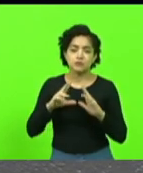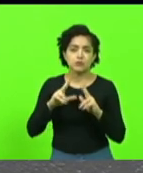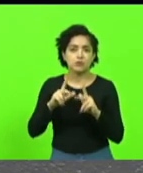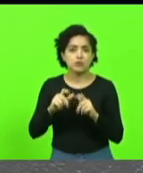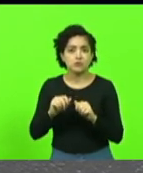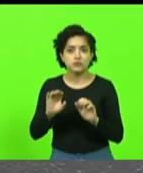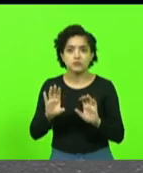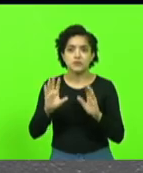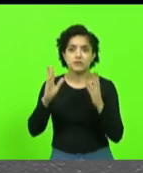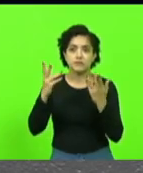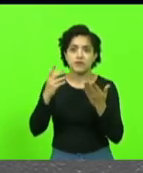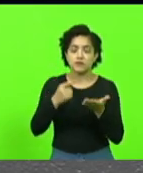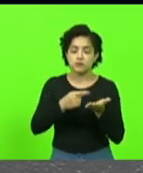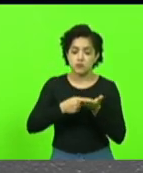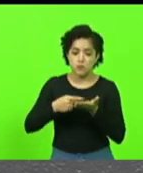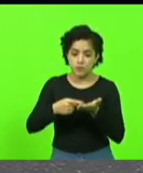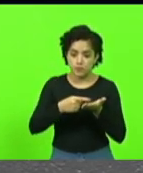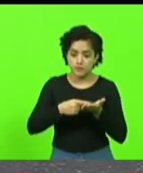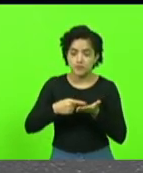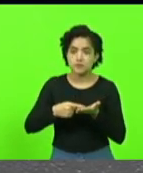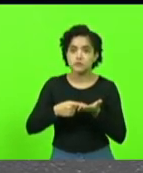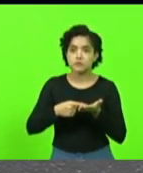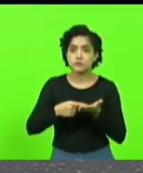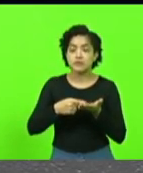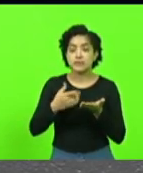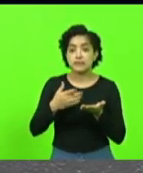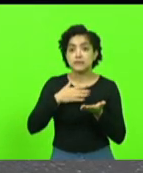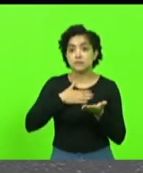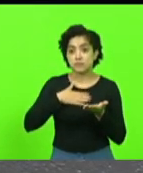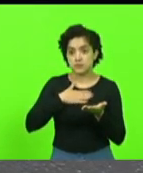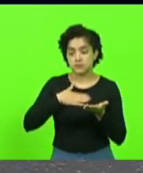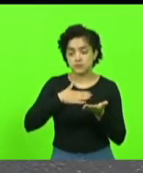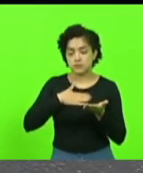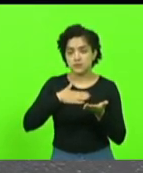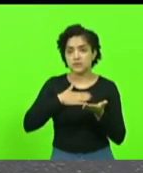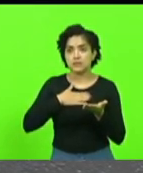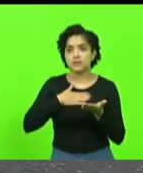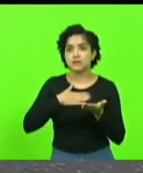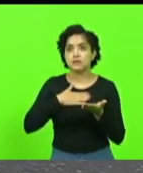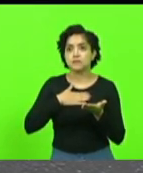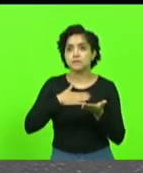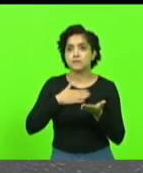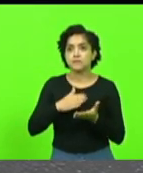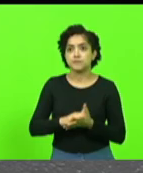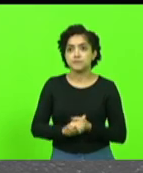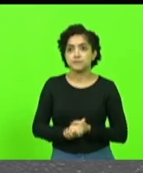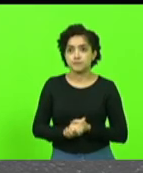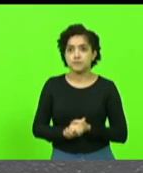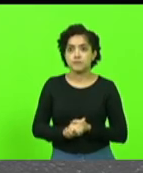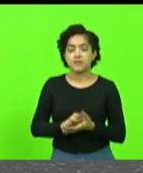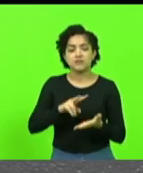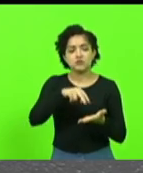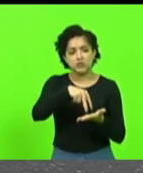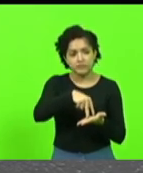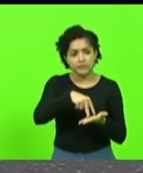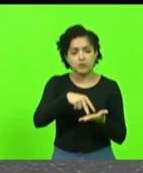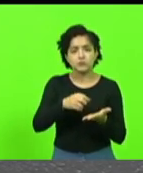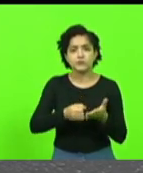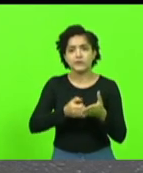aconteceram lá na região. Eu gostaria também, deputado Berlanda, nós ocupamos muitas vezes a tribuna aqui,